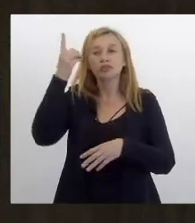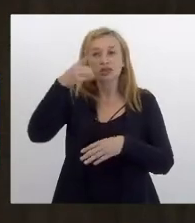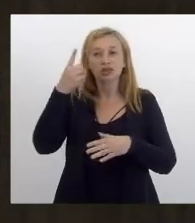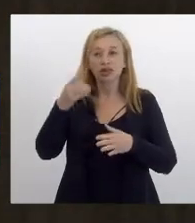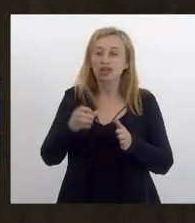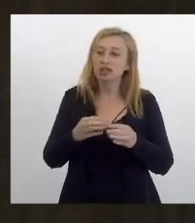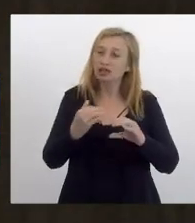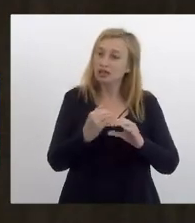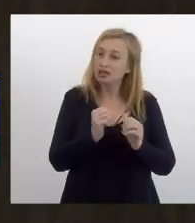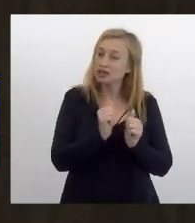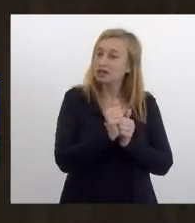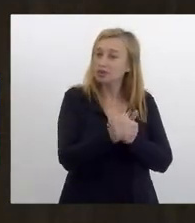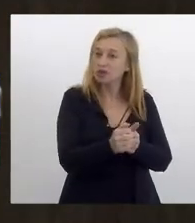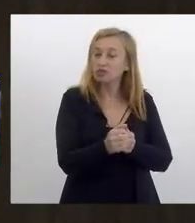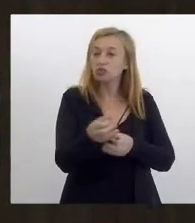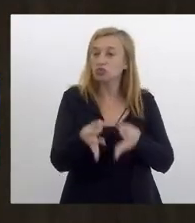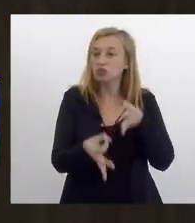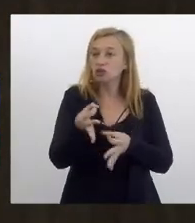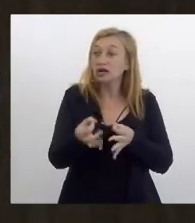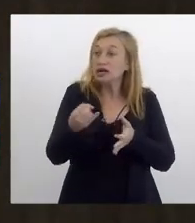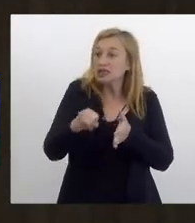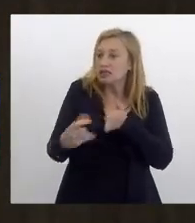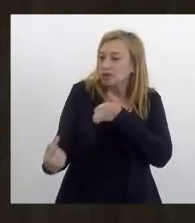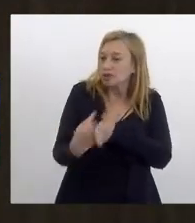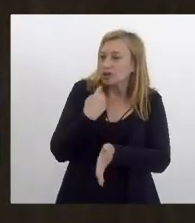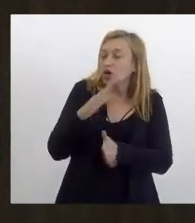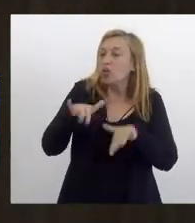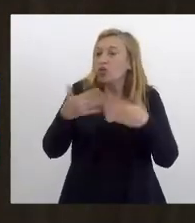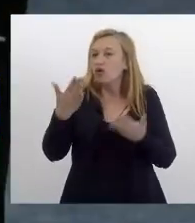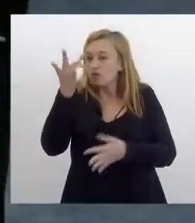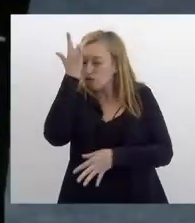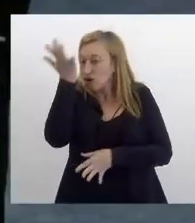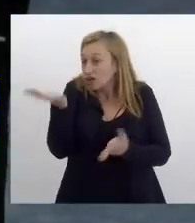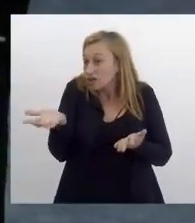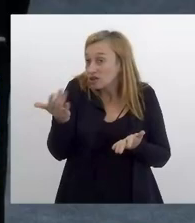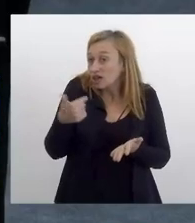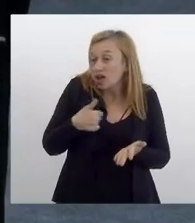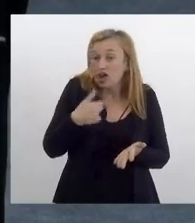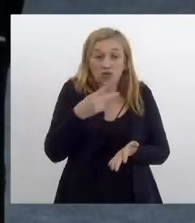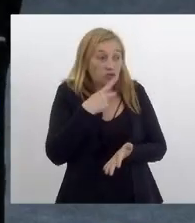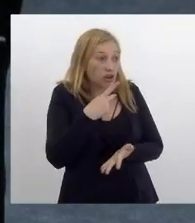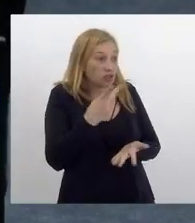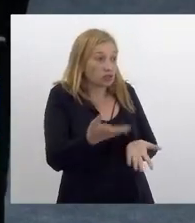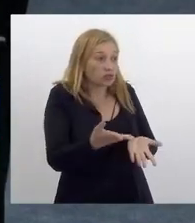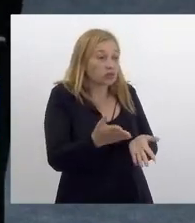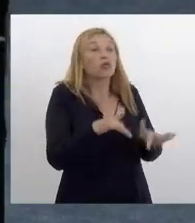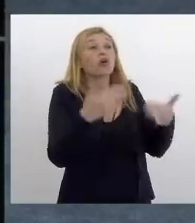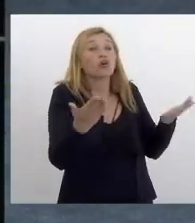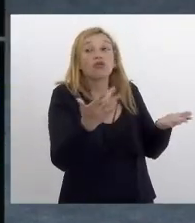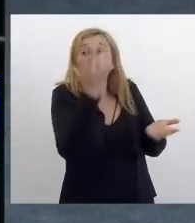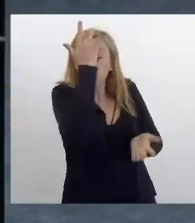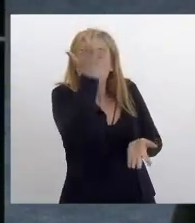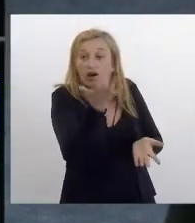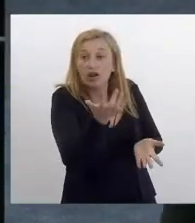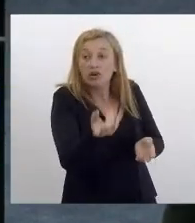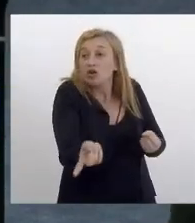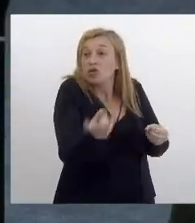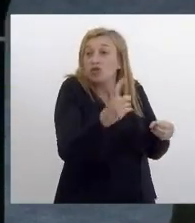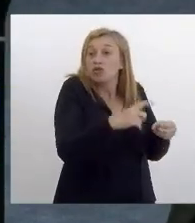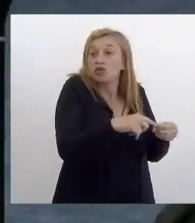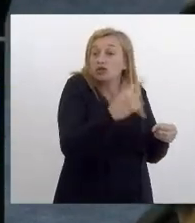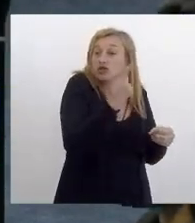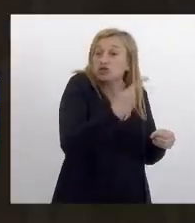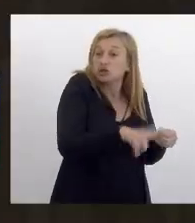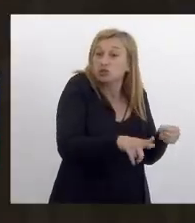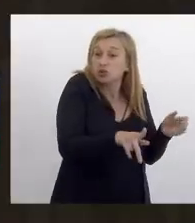Então, se vocês me perguntassem qual seria o mais fácil, eu já me reporto deputada enfermeira Regiane, é o mais fácil. República este